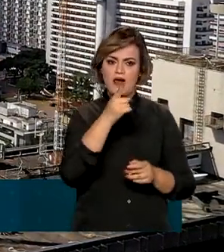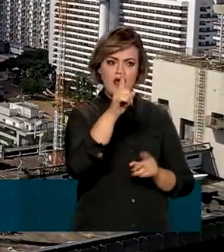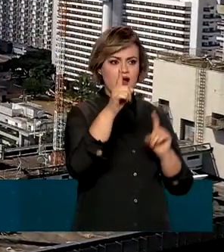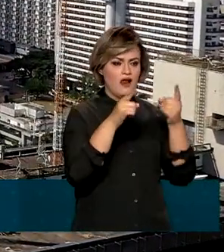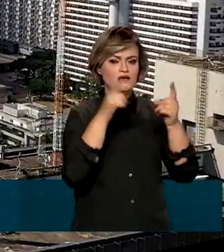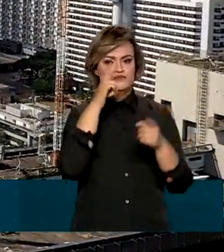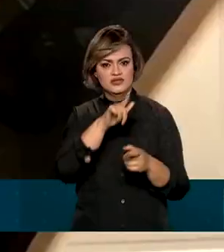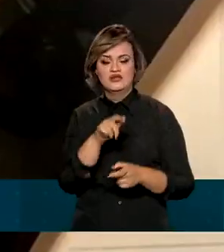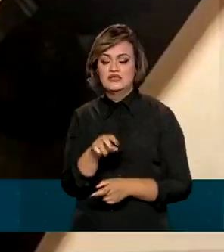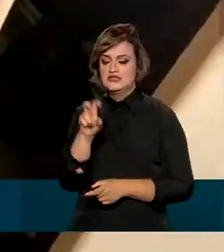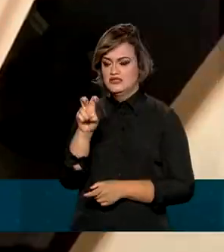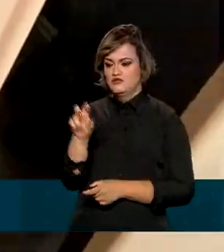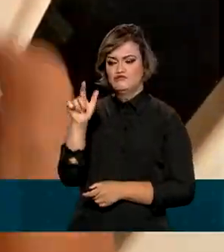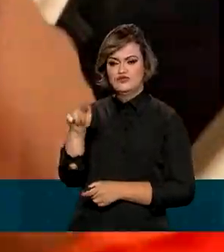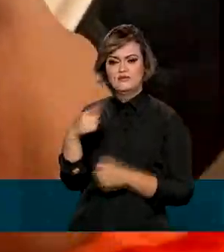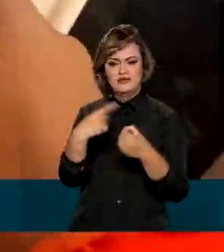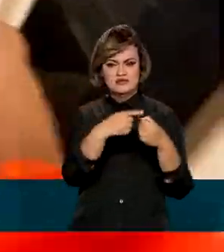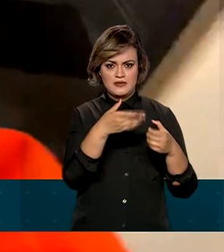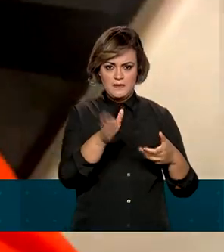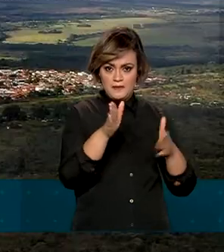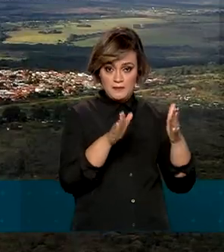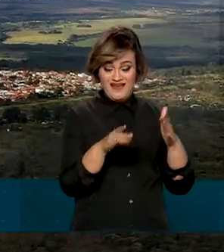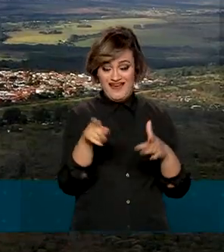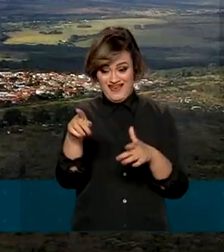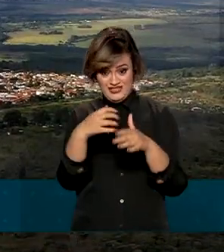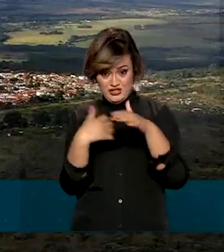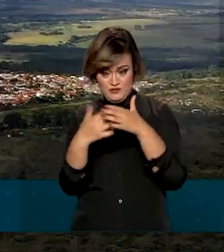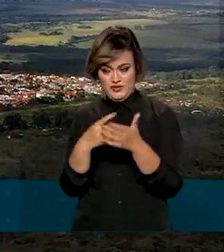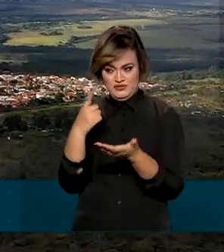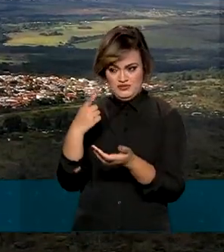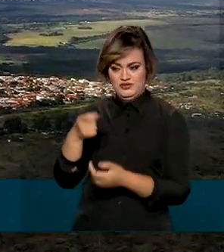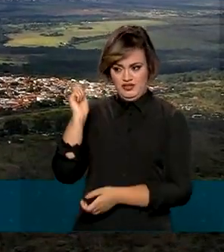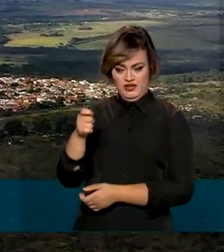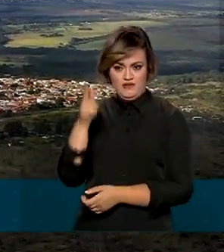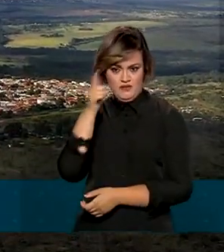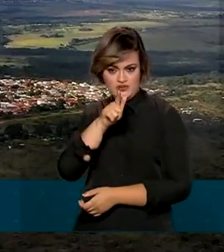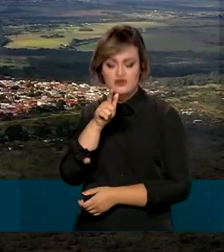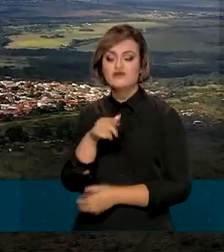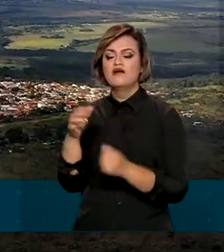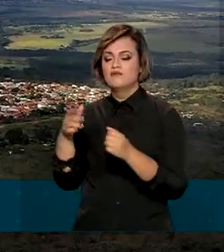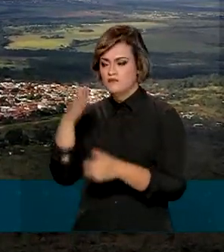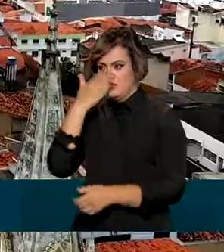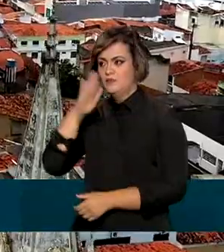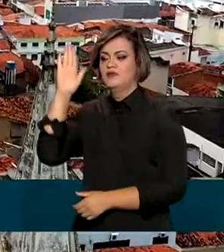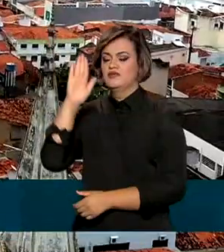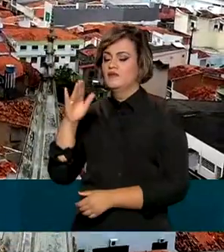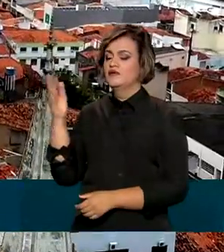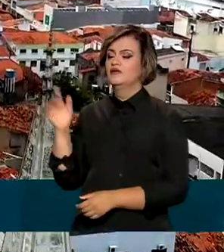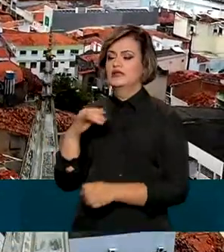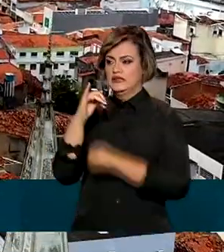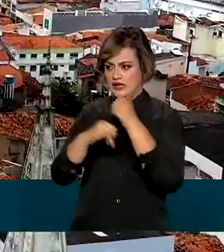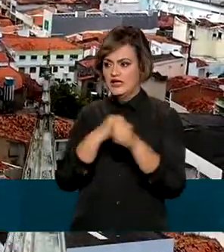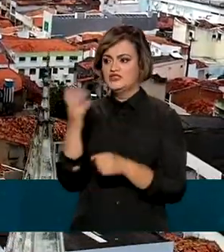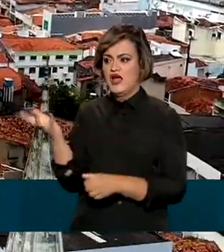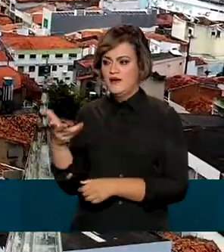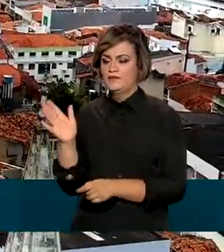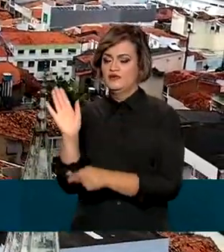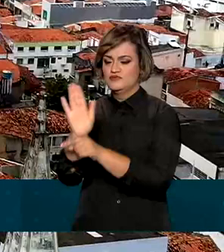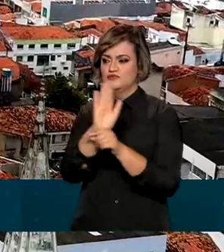levar o 5G para as cidades, as empresas se comprometeram a levar internet rápida a 1.700